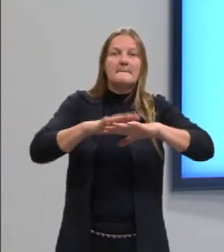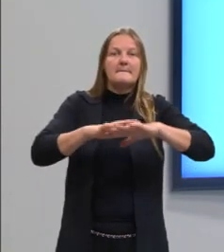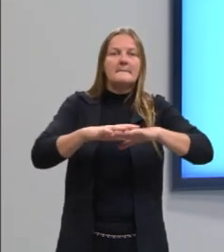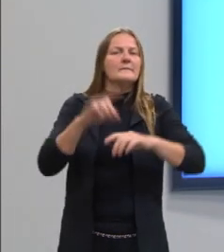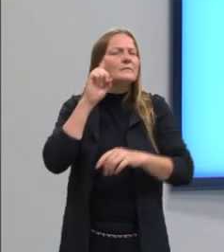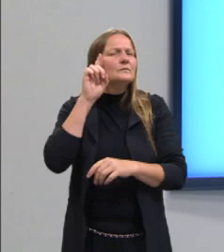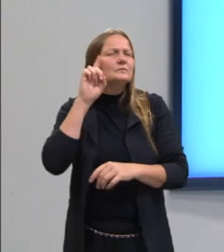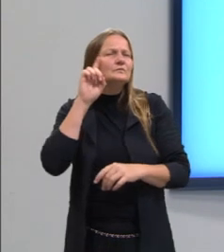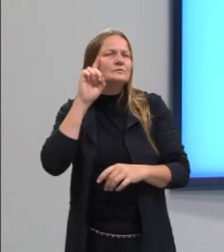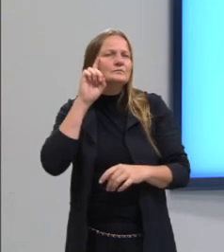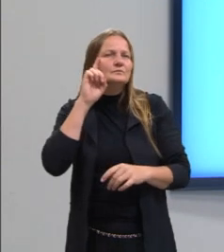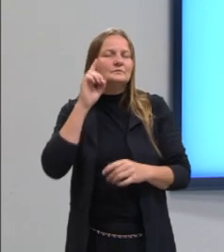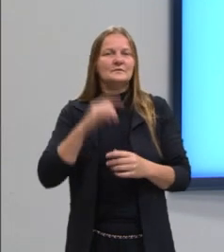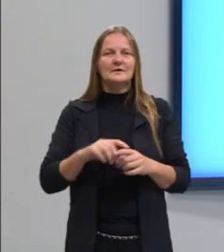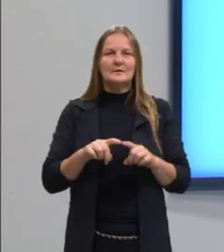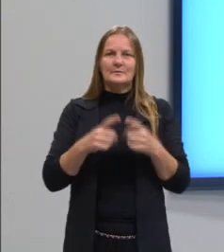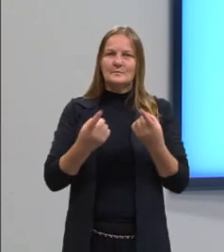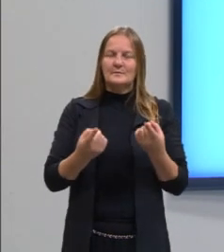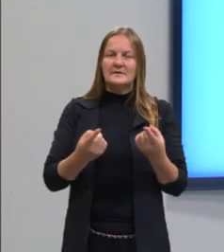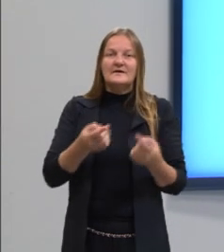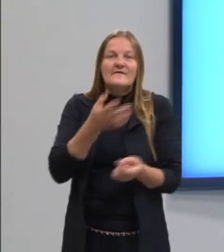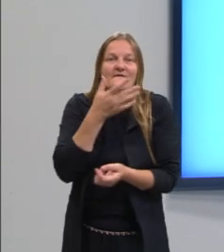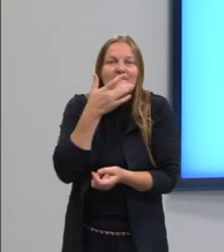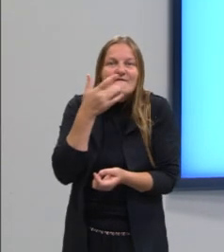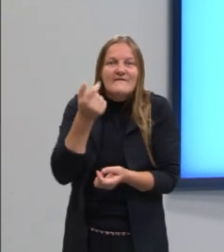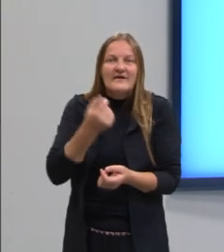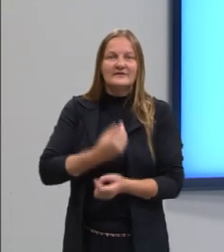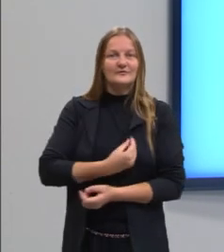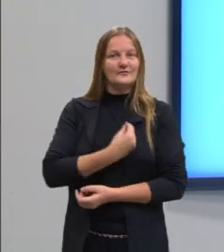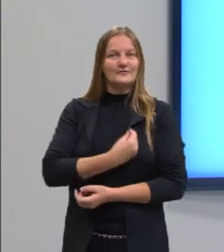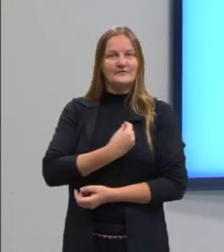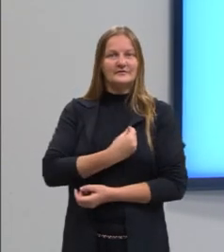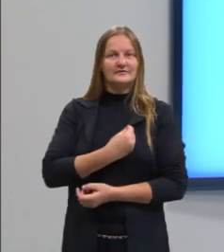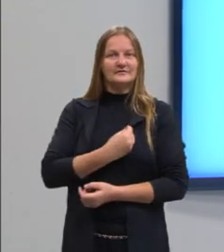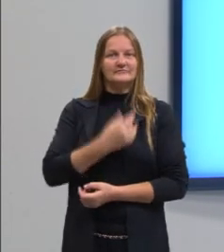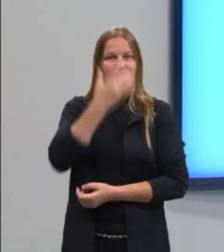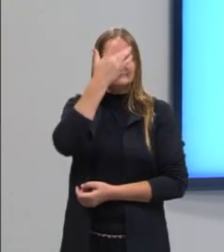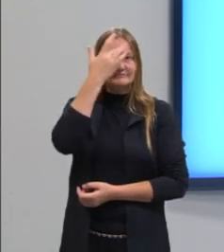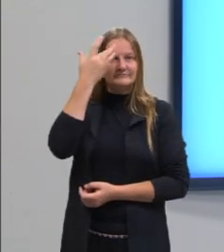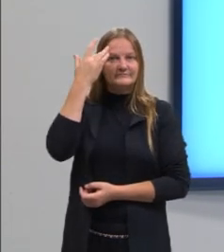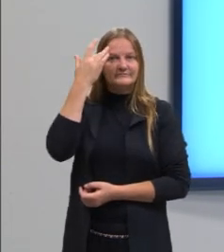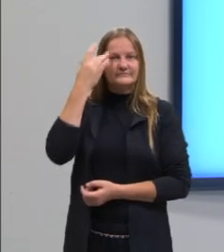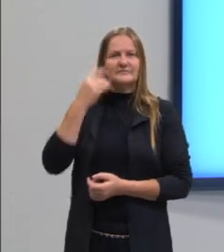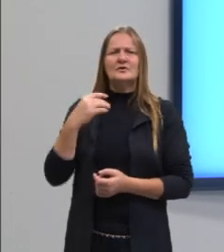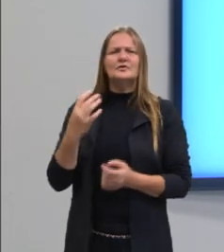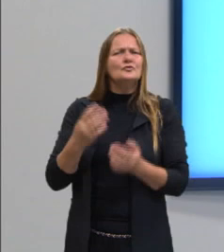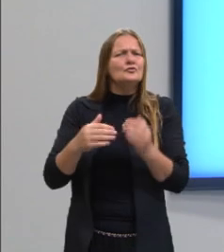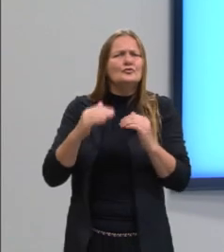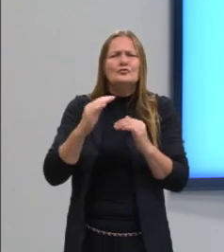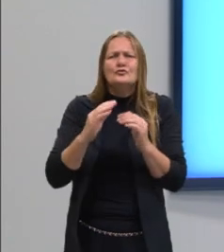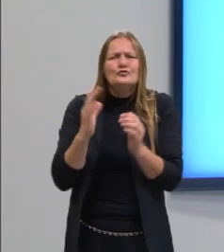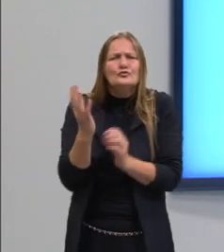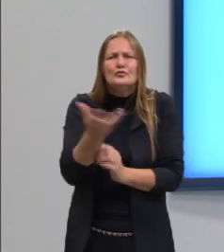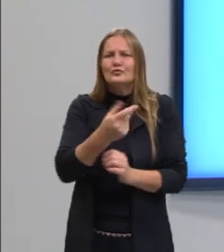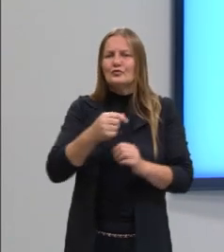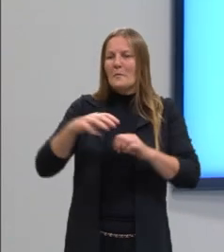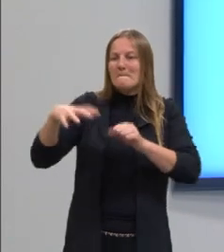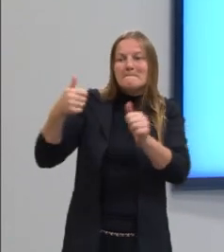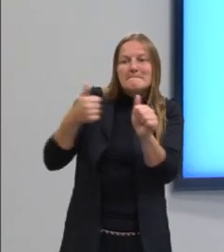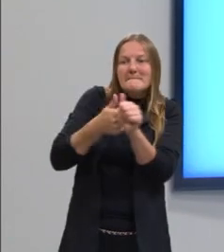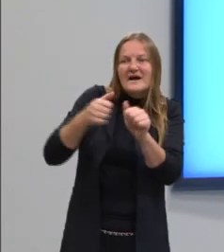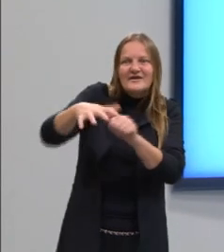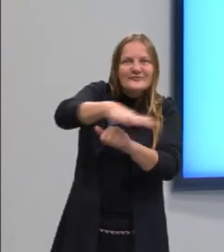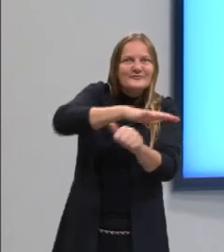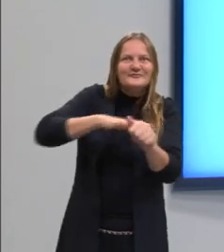E a matemática no dia a dia, então, é aplicada para facilitar a vida do ser humano, pois tudo o que acontece ao nosso redor está